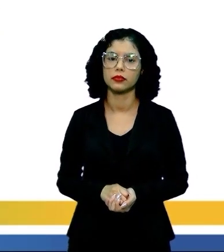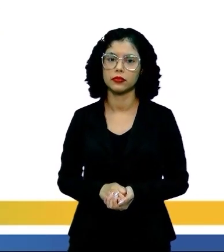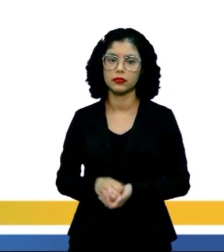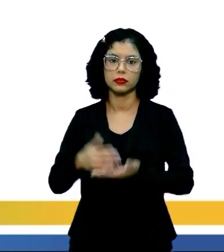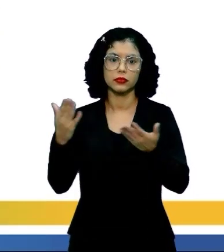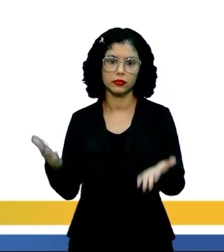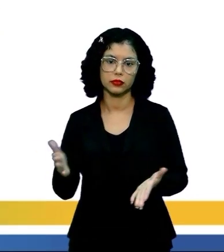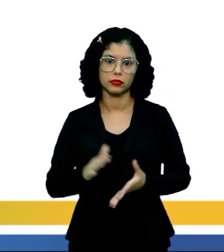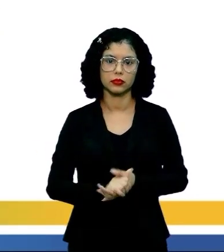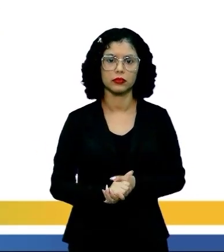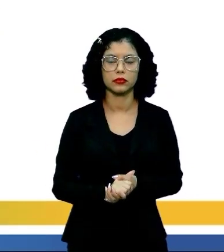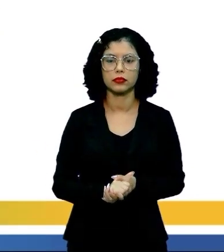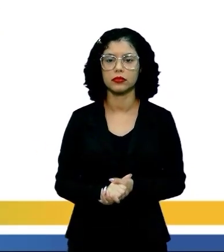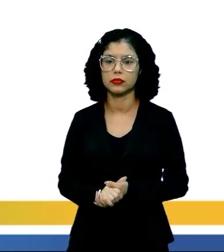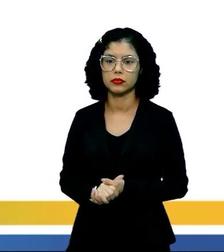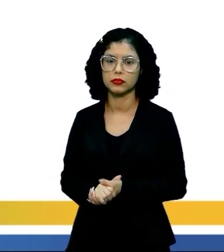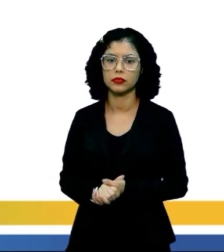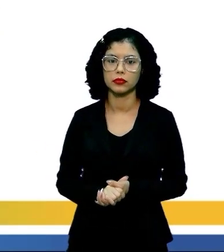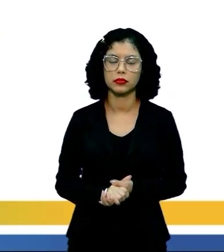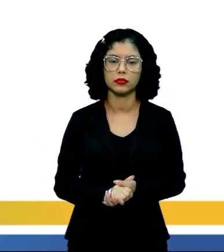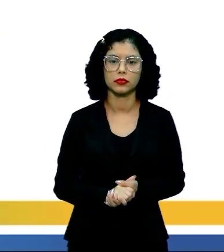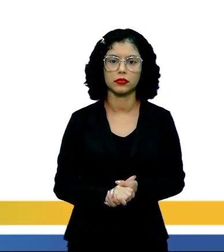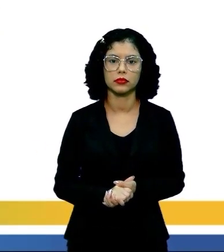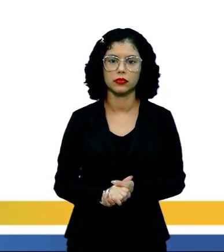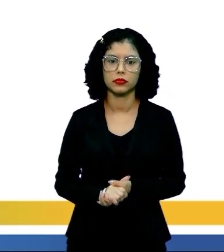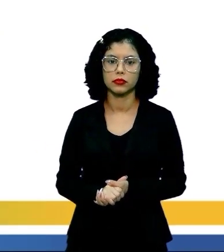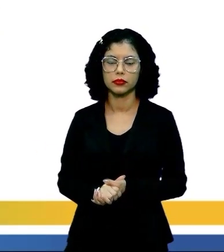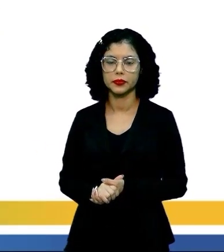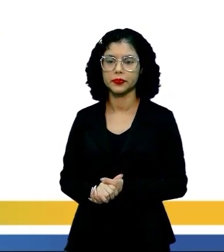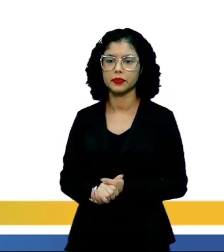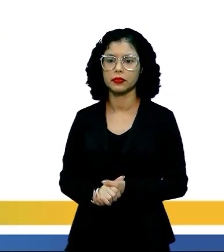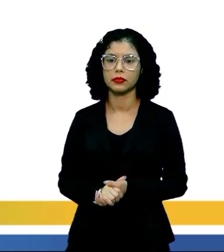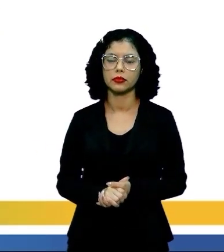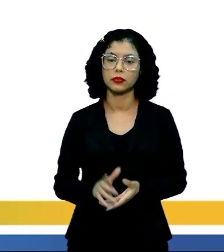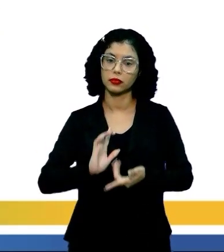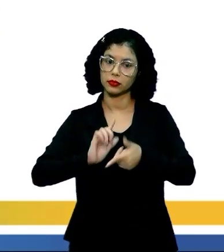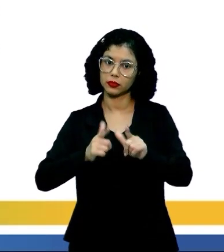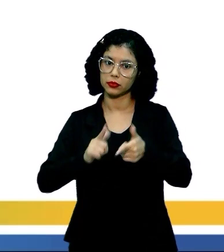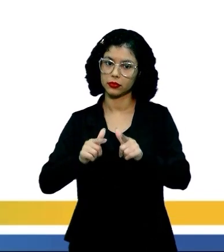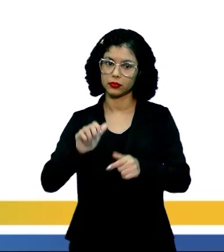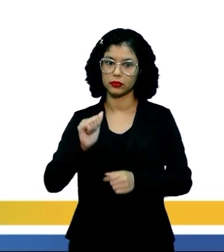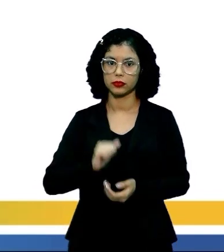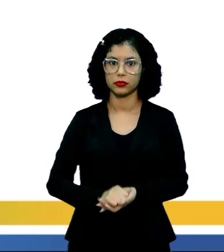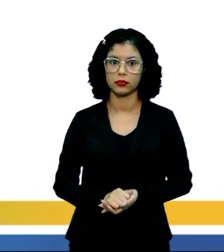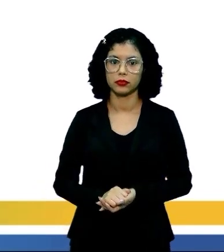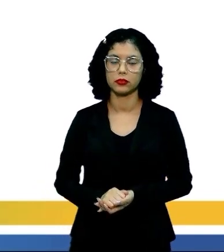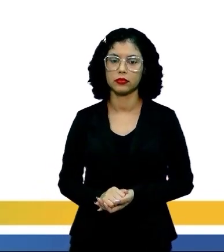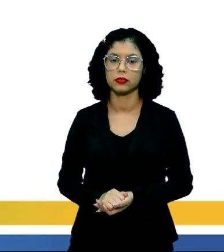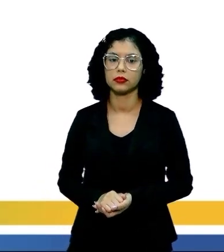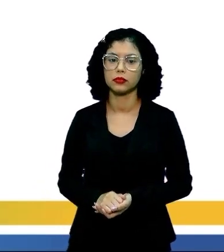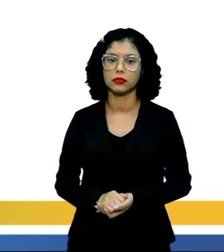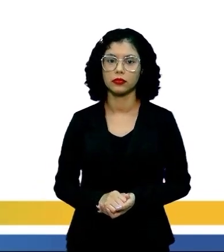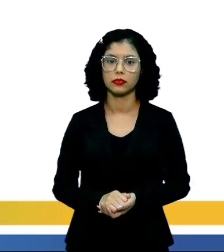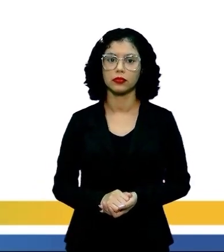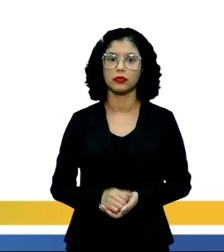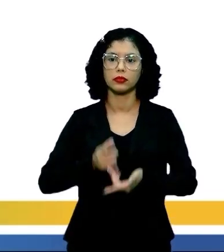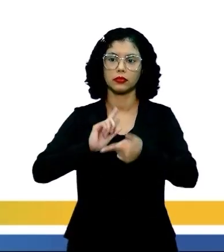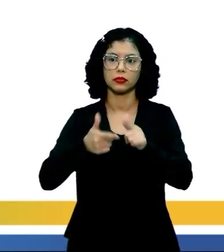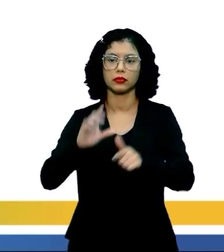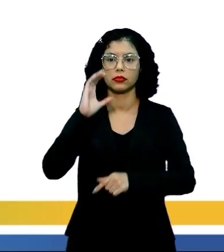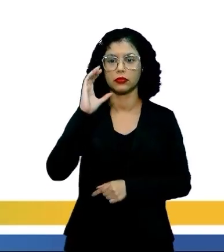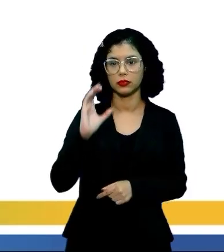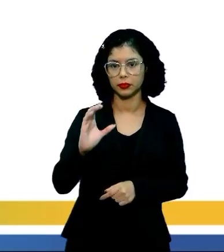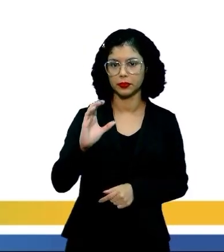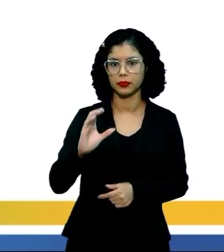e vamos ao nosso gabarito. Bom, letra A, B, C, D ou E, temos